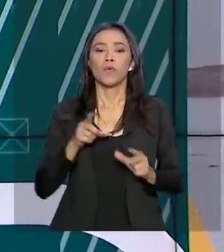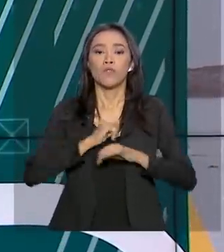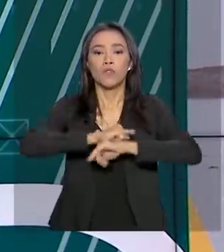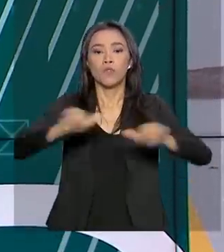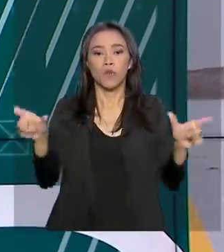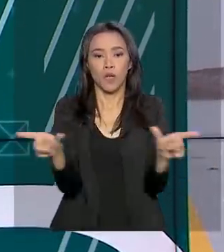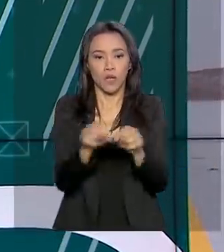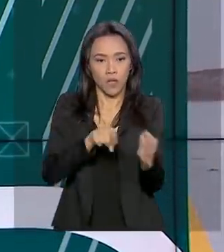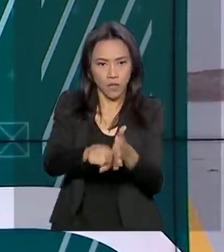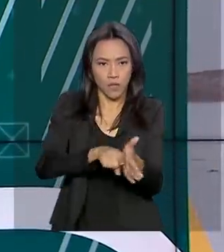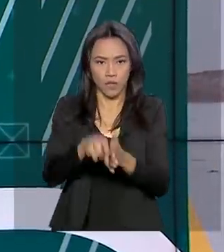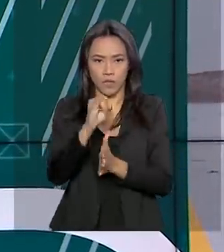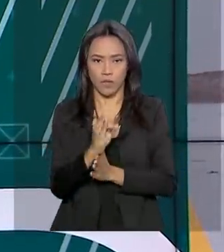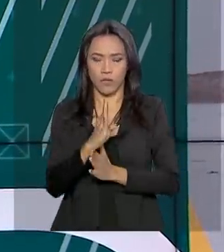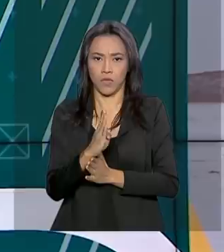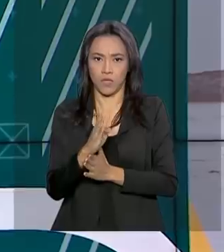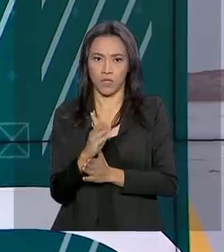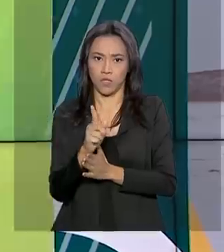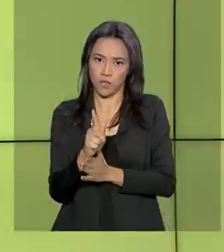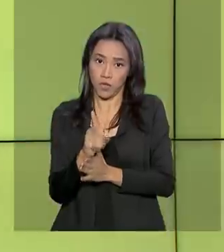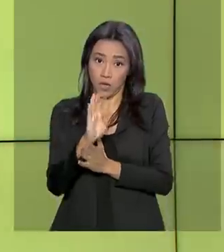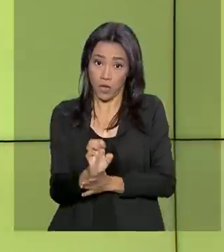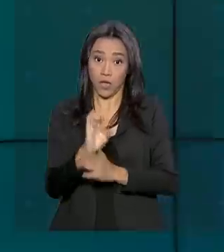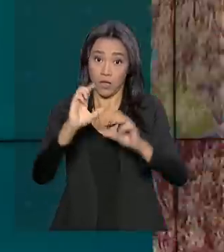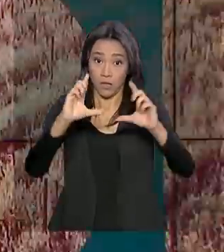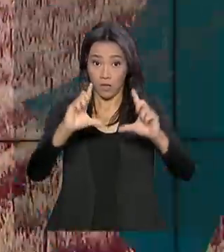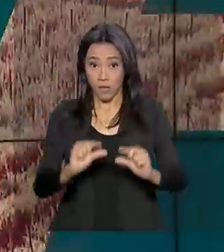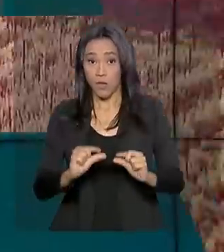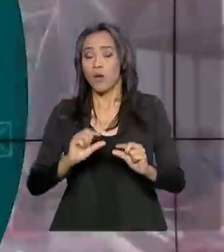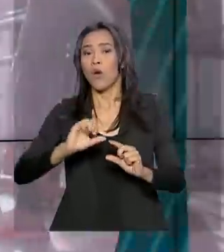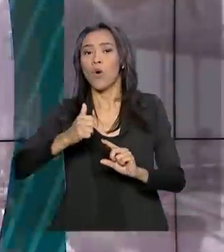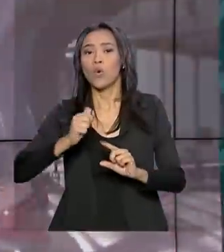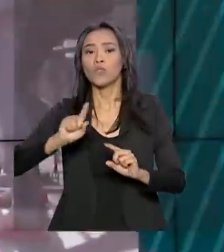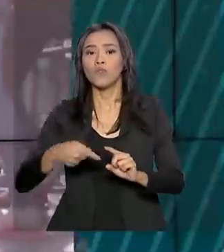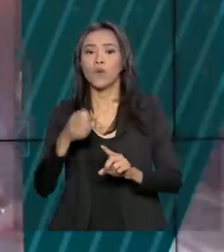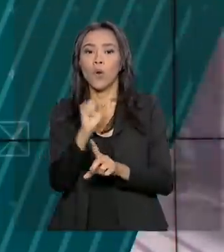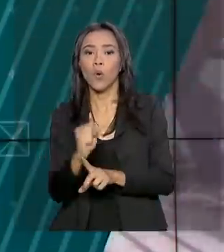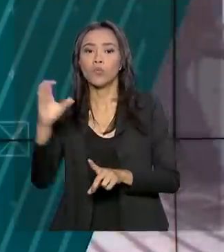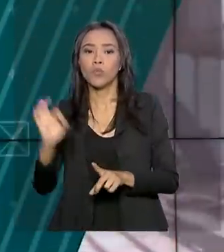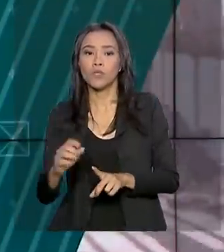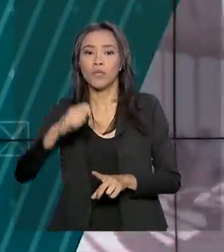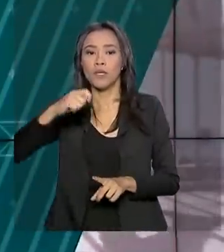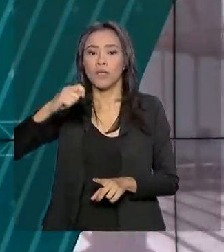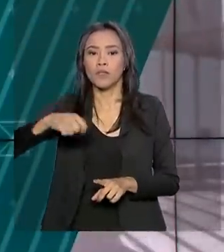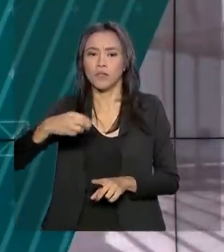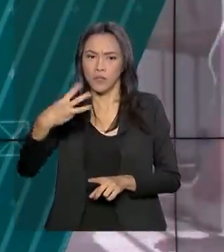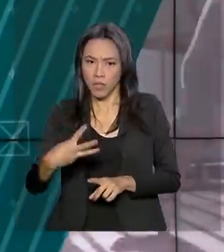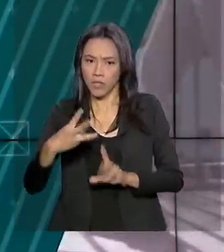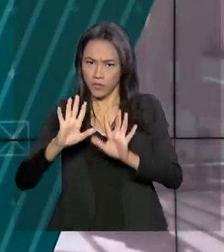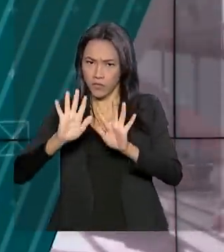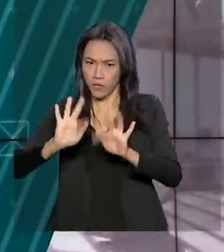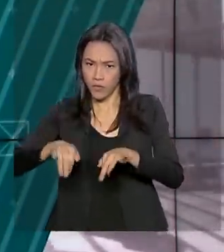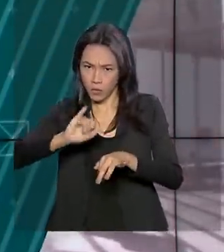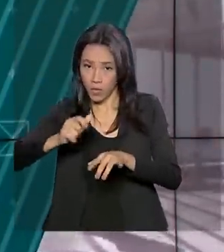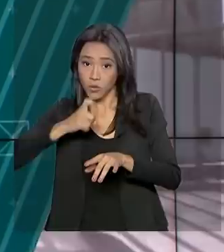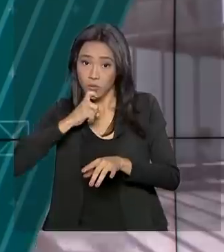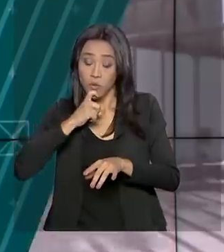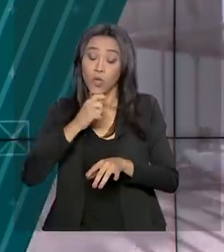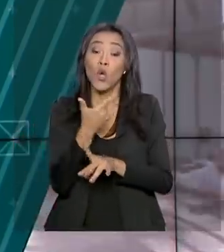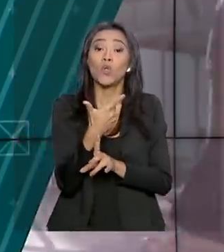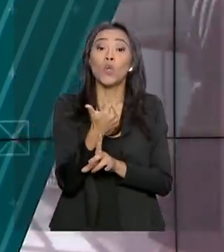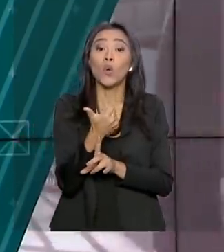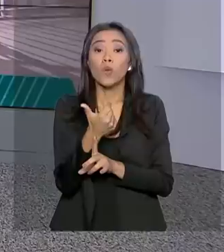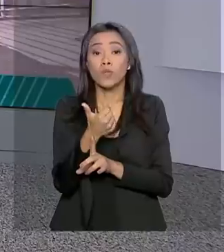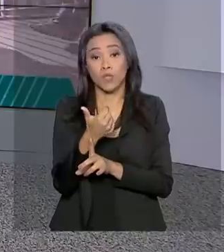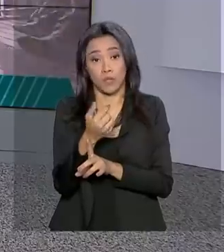A taxa de desocupação no Brasil caiu para 11,8% no trimestre encerrado em julho, atingindo 12 milhões de